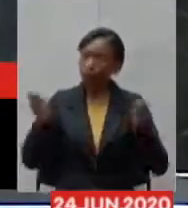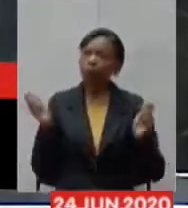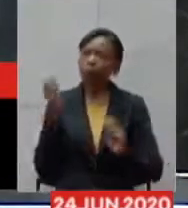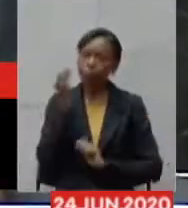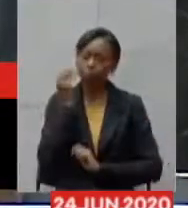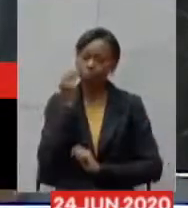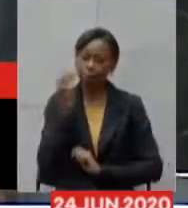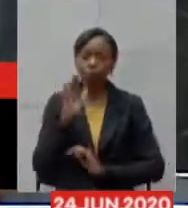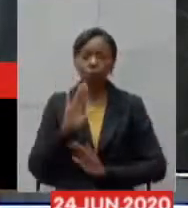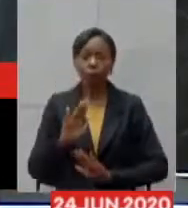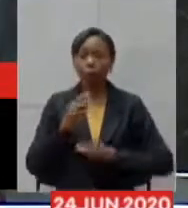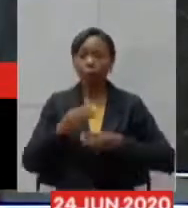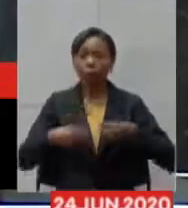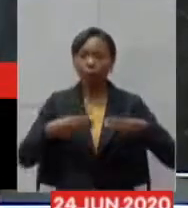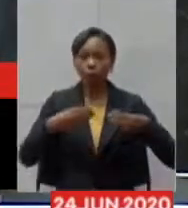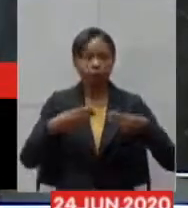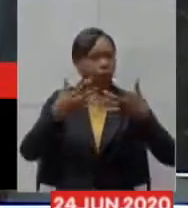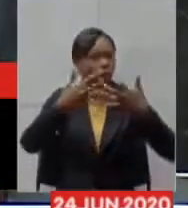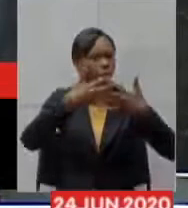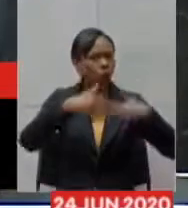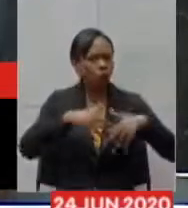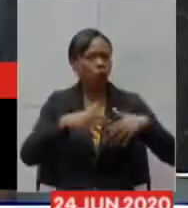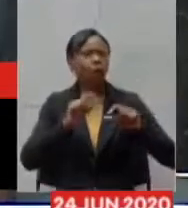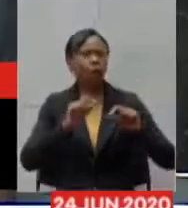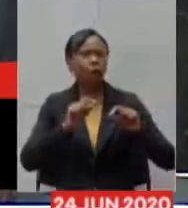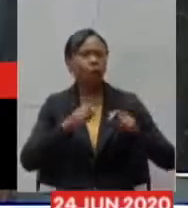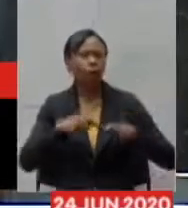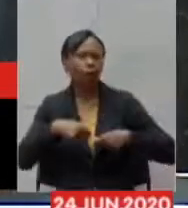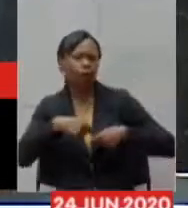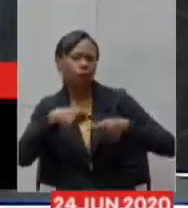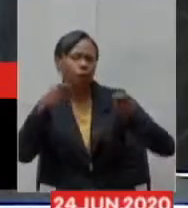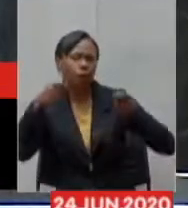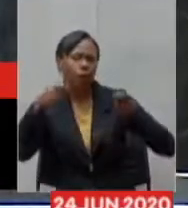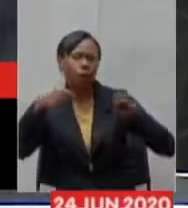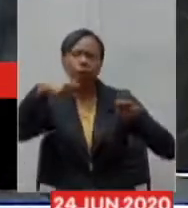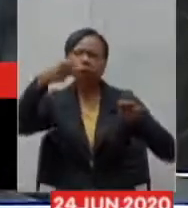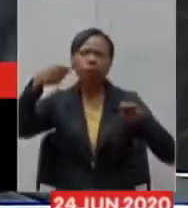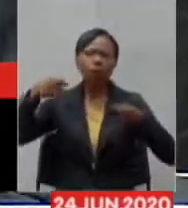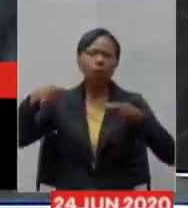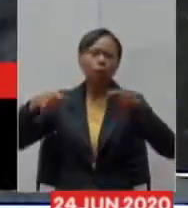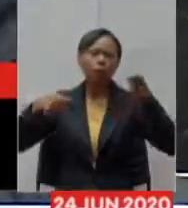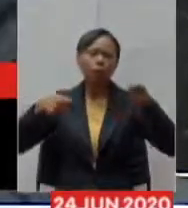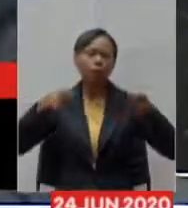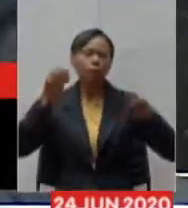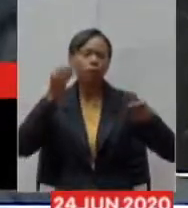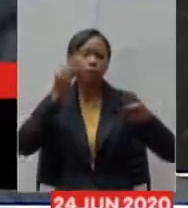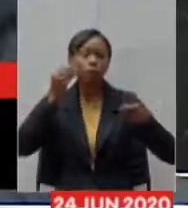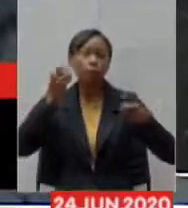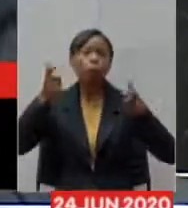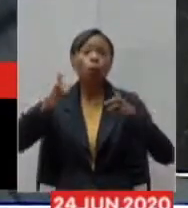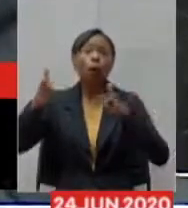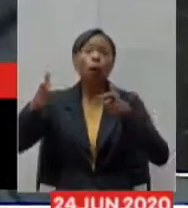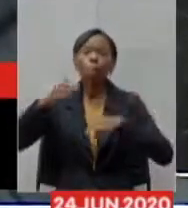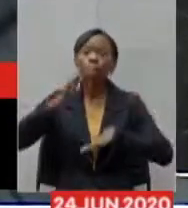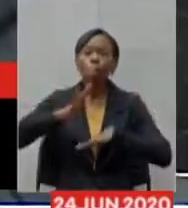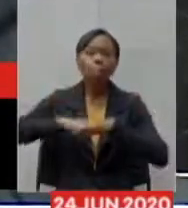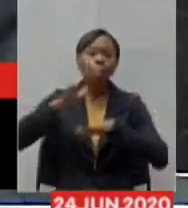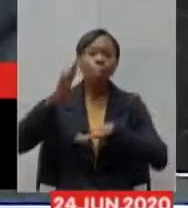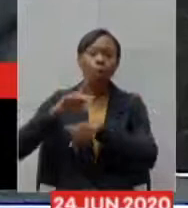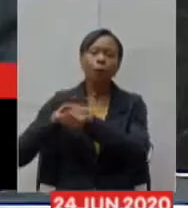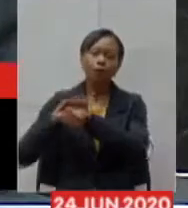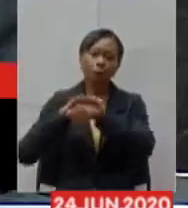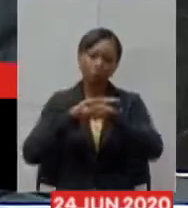lógica que eu concordo que é a lógica de mandar mais testes aonde tem mais casos e onde está com mais estresse ou seja de uma forma geral